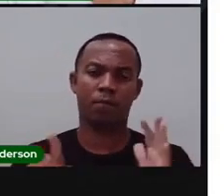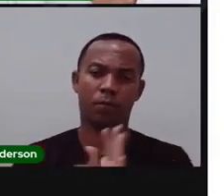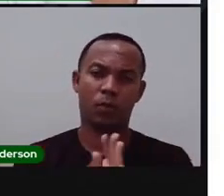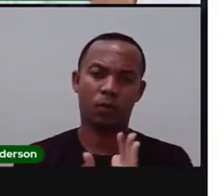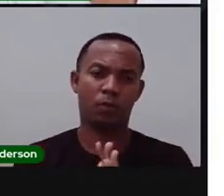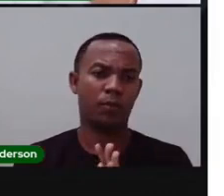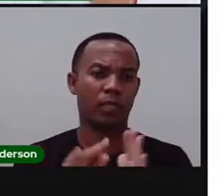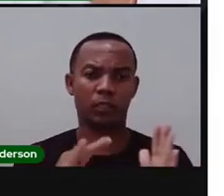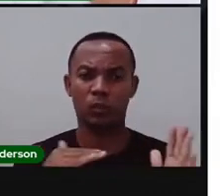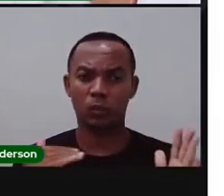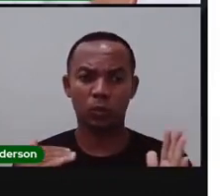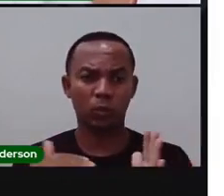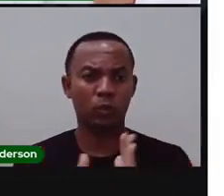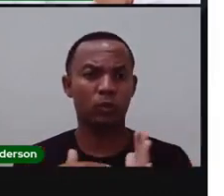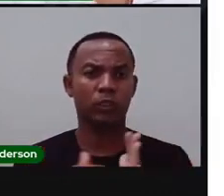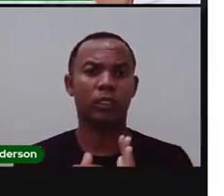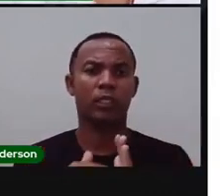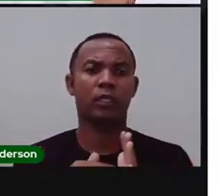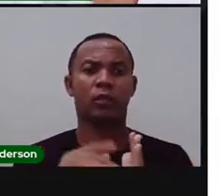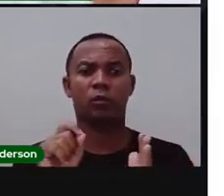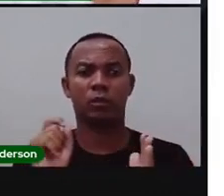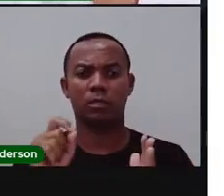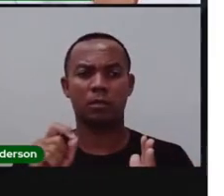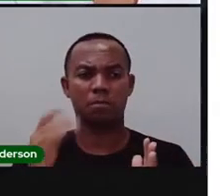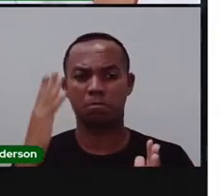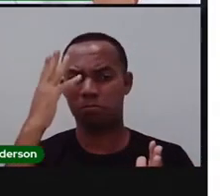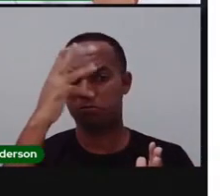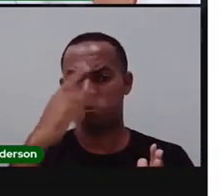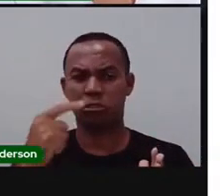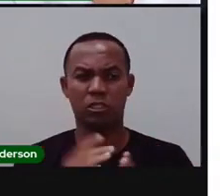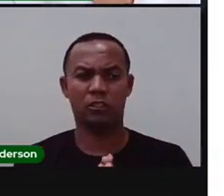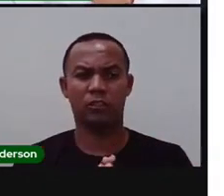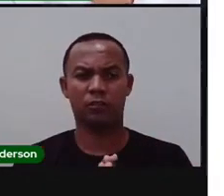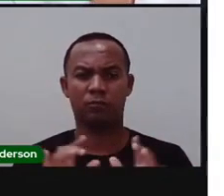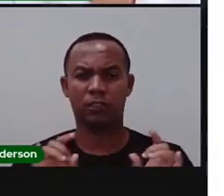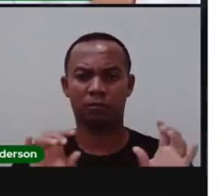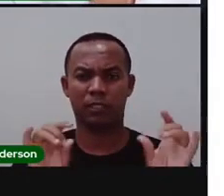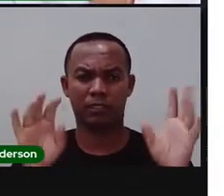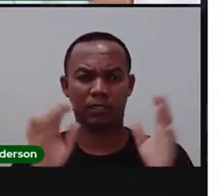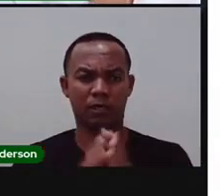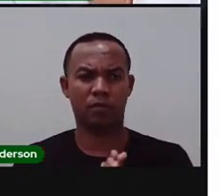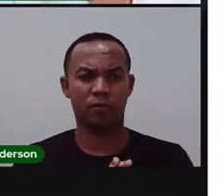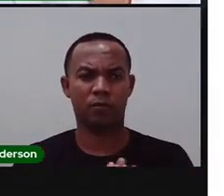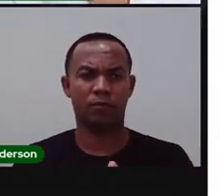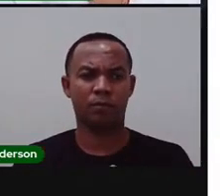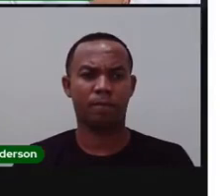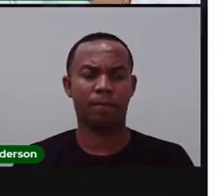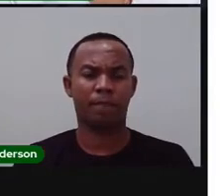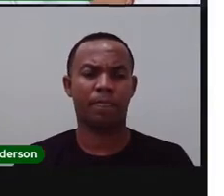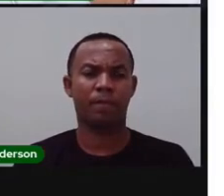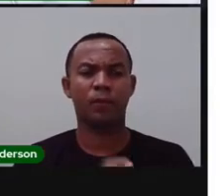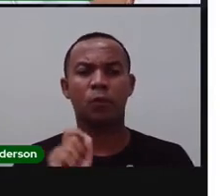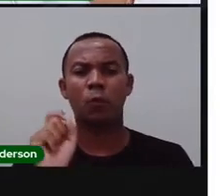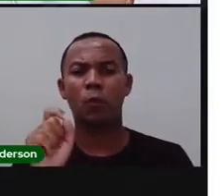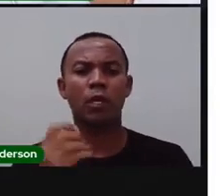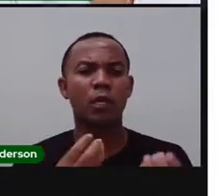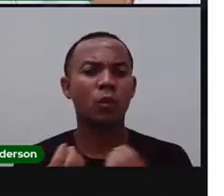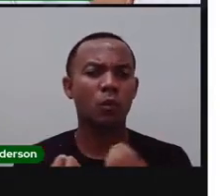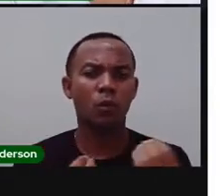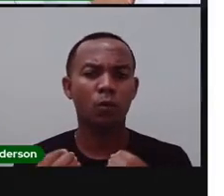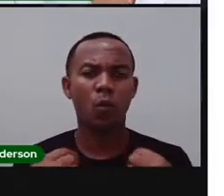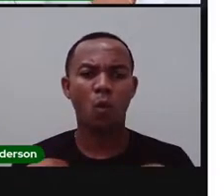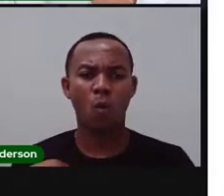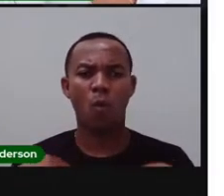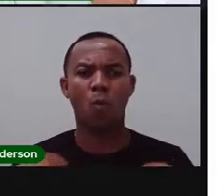é toda feita de couro. É belíssimo de se ver, sabe? A dedicação dessas pessoas e a riqueza de detalhes dessas